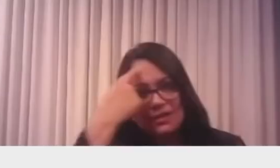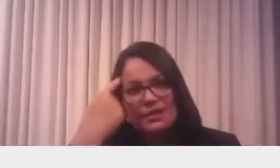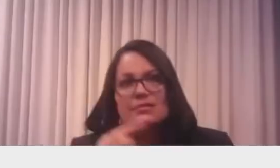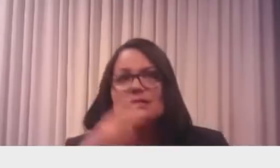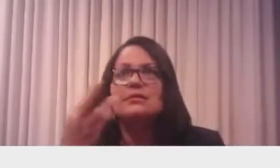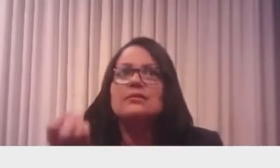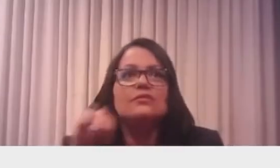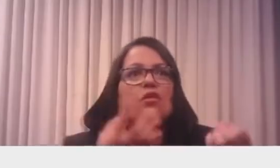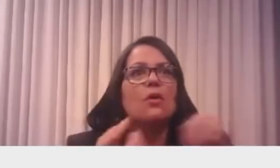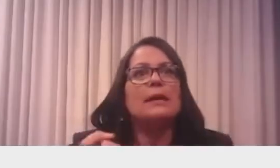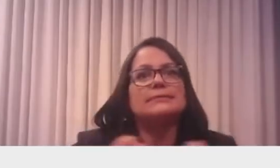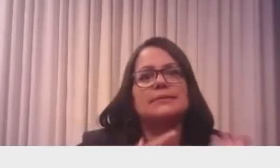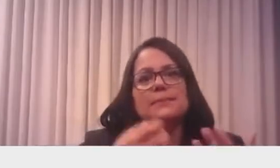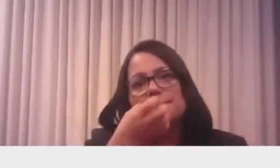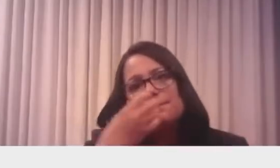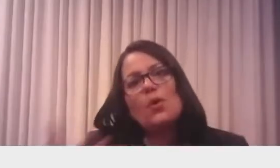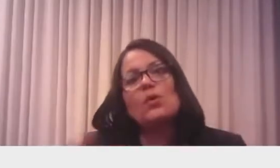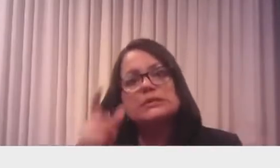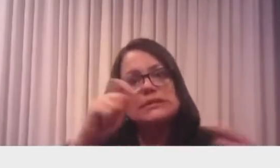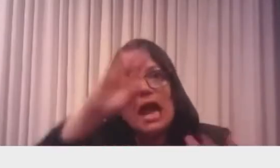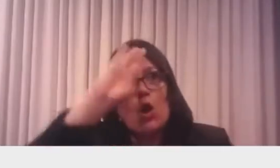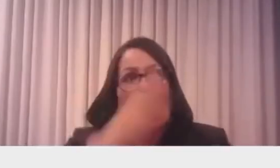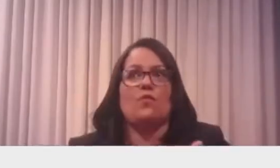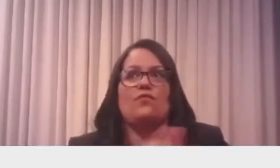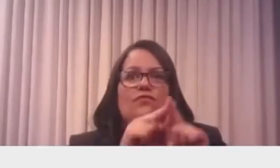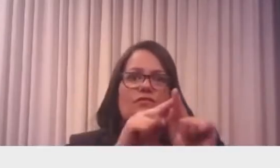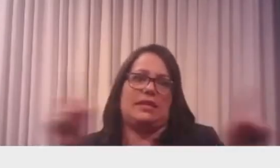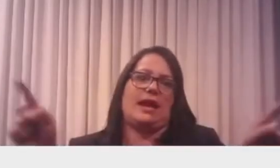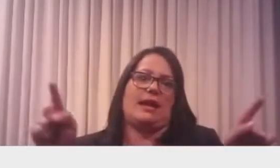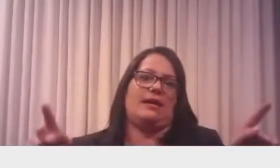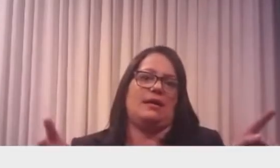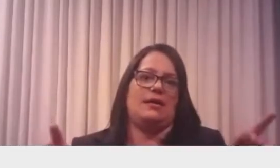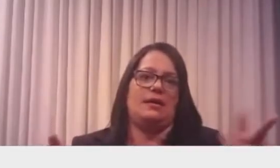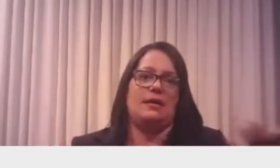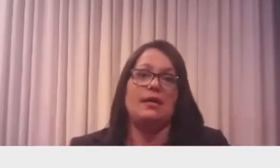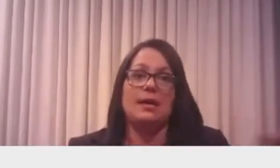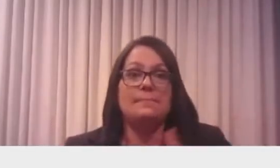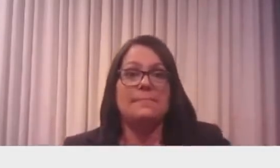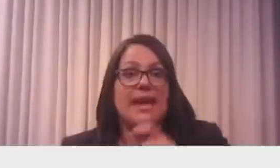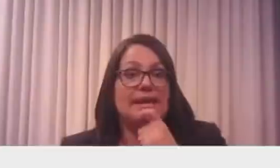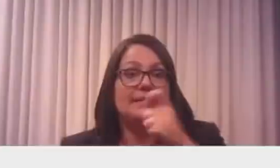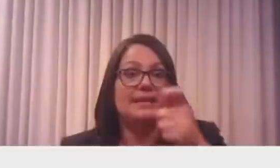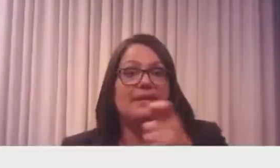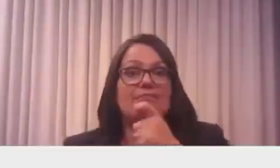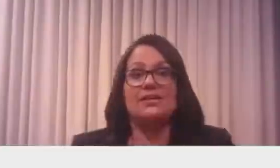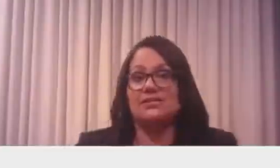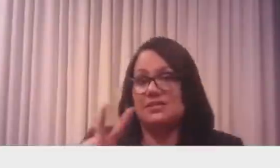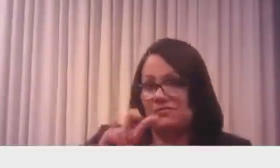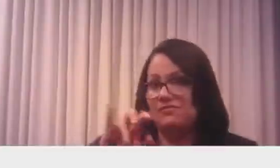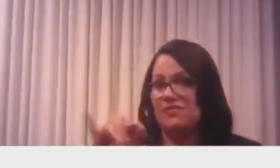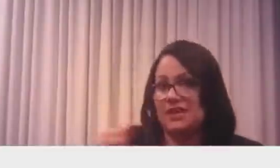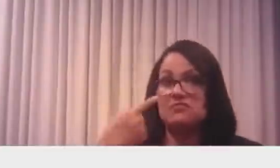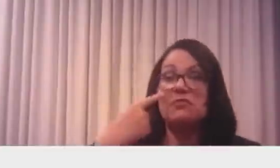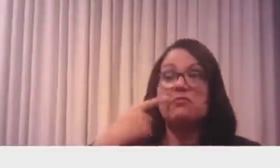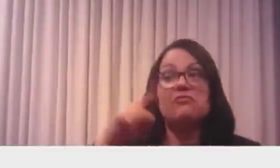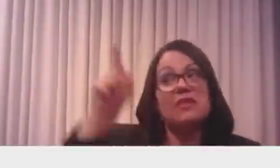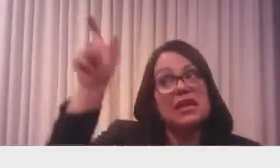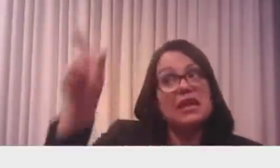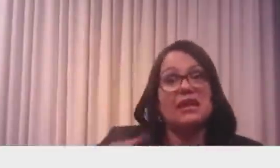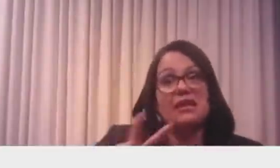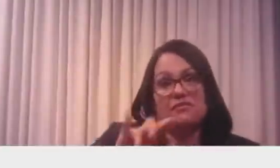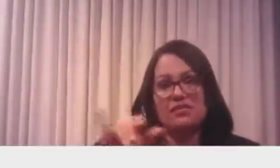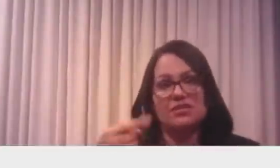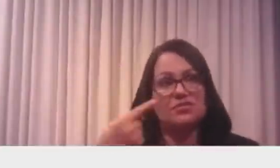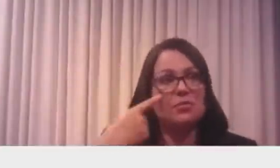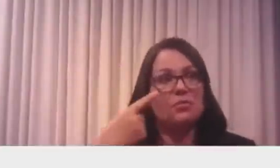precisas, dá para você confiar no que está sendo falado. é a minha entrevista que eu dei para ver hoje, a gente vai ver. Eu tenho certeza que vai